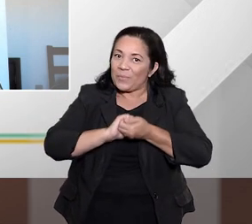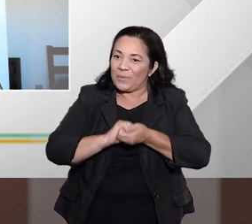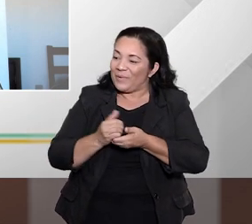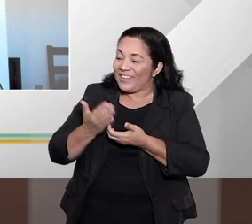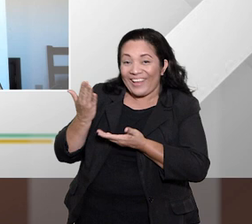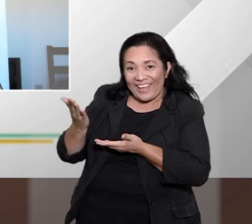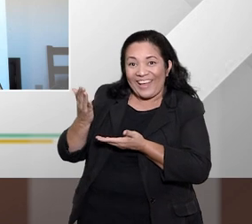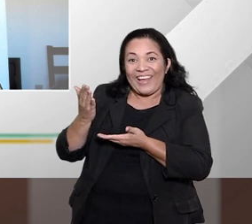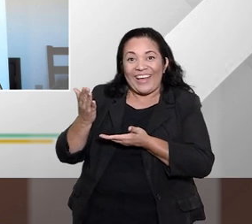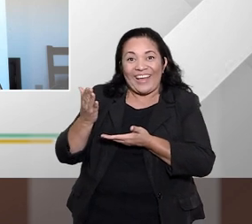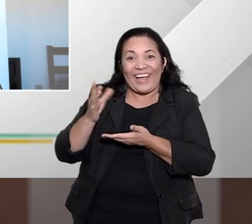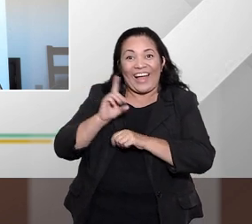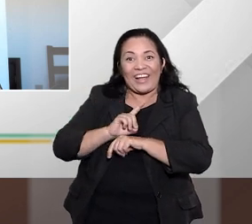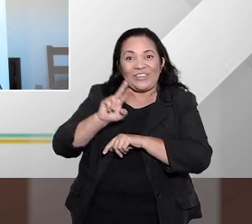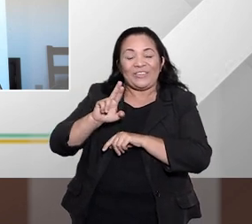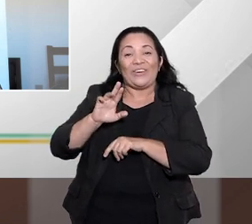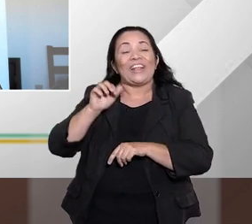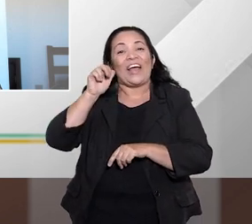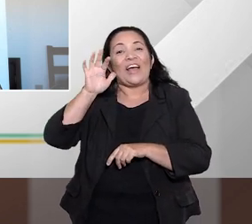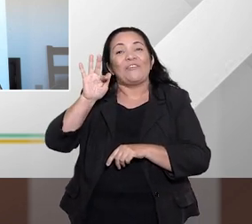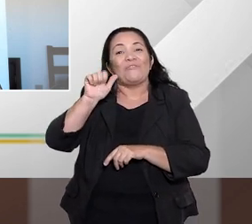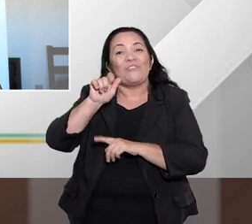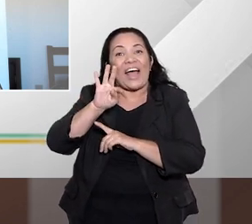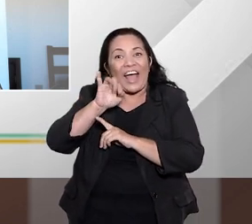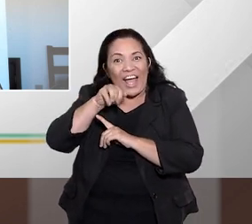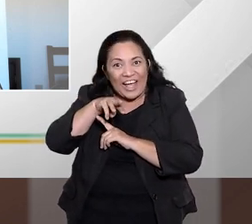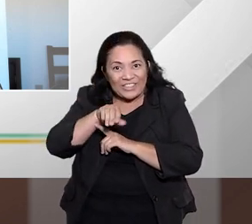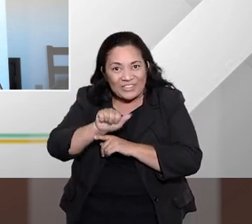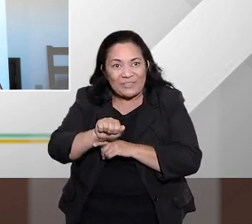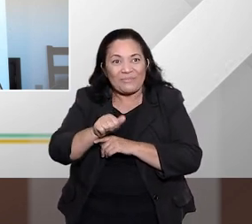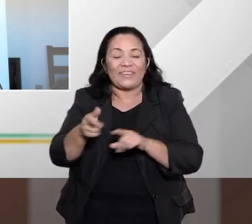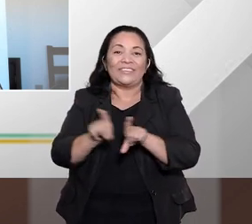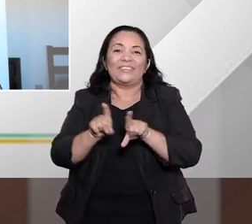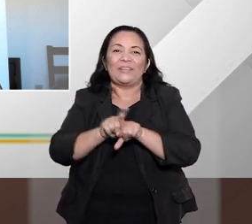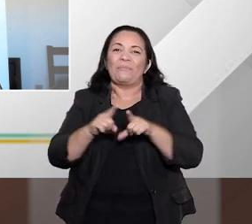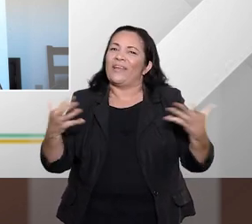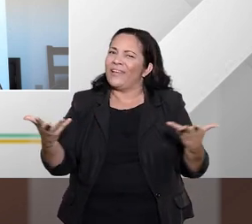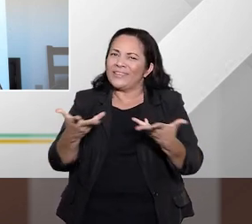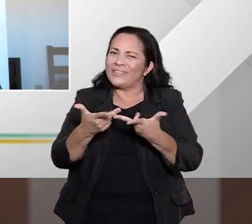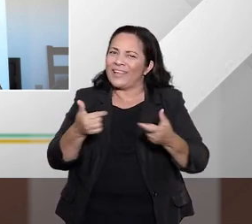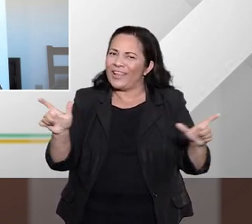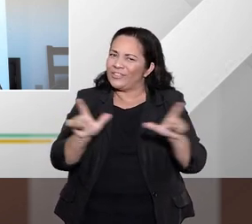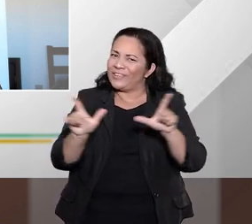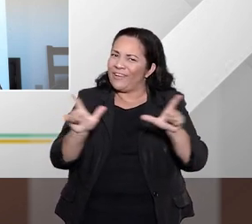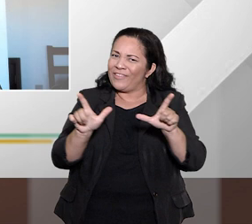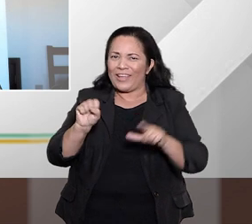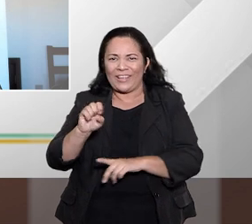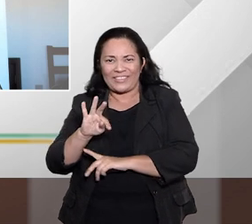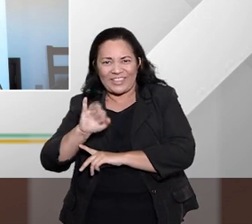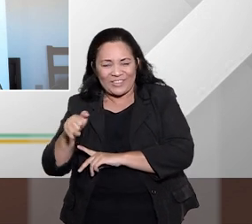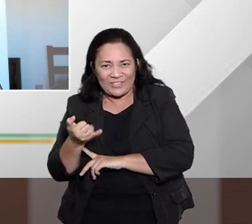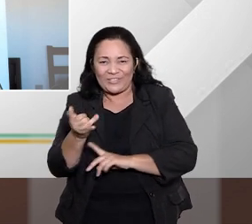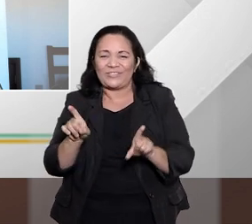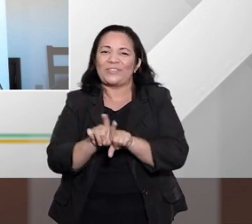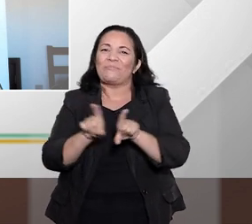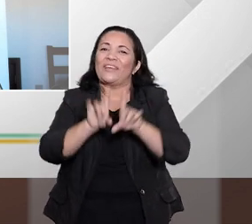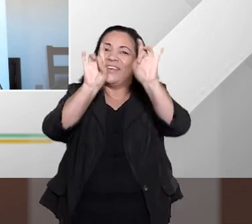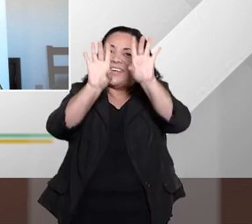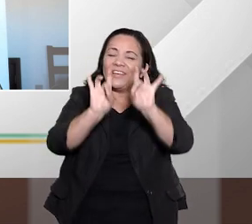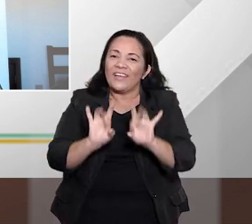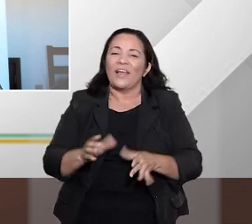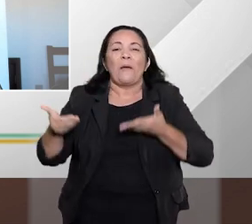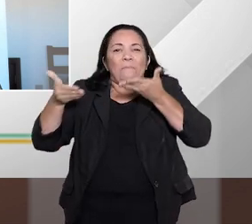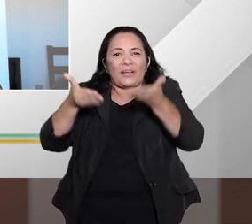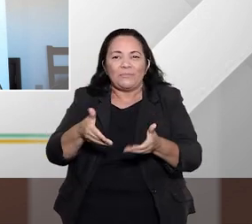a doutora Fátima, cumprimentar aqui pelo excelente programa que eu assisto, que eu recomendo aos alunos, e especialmente